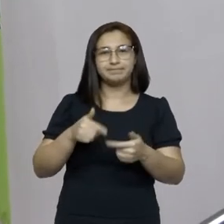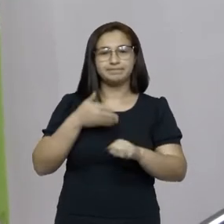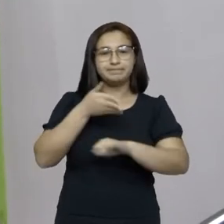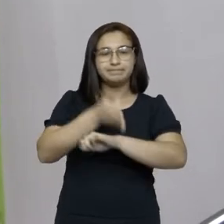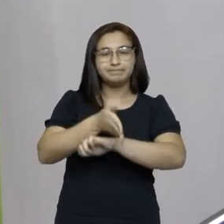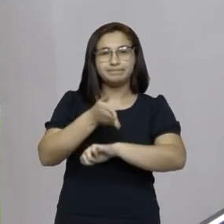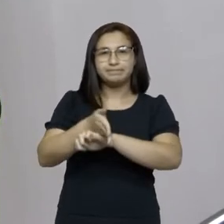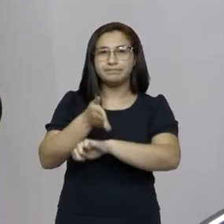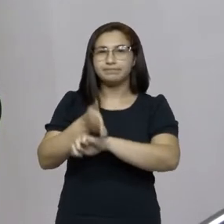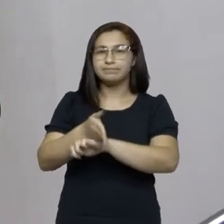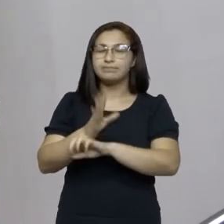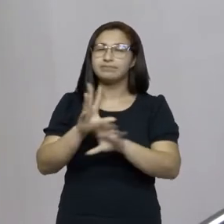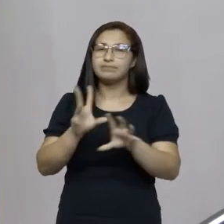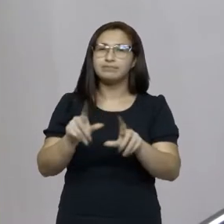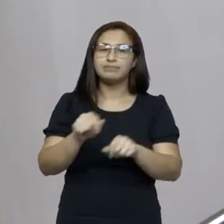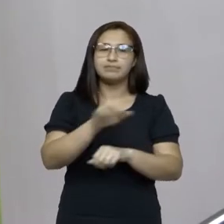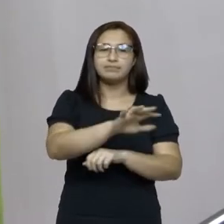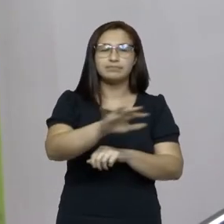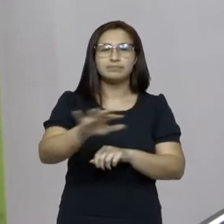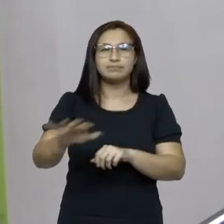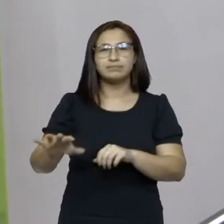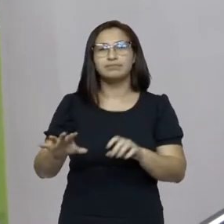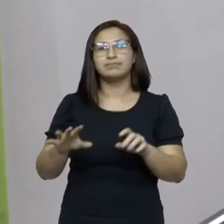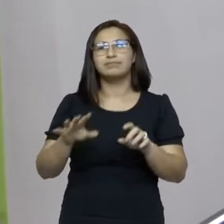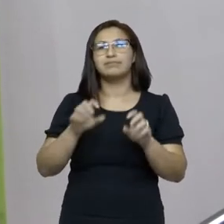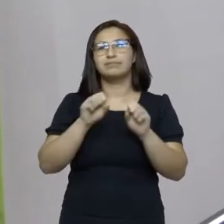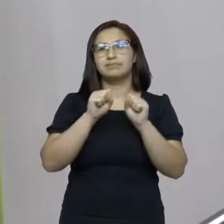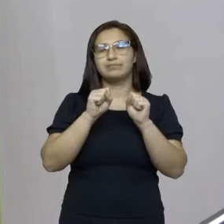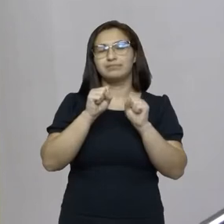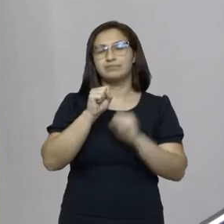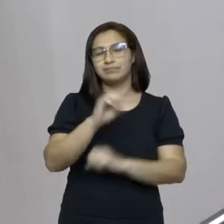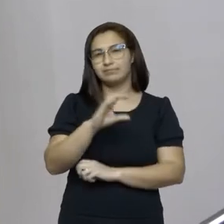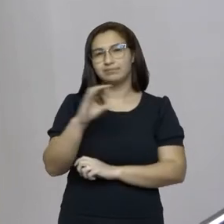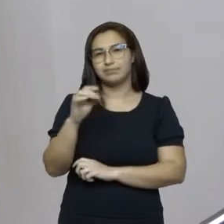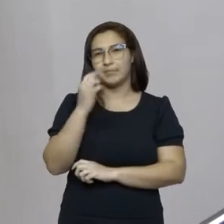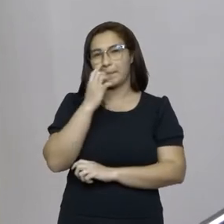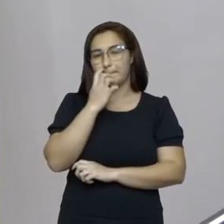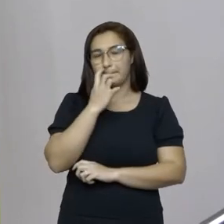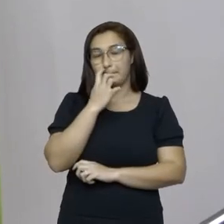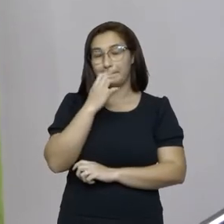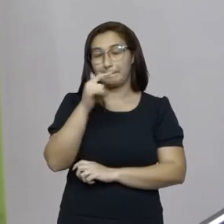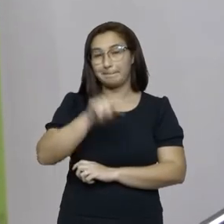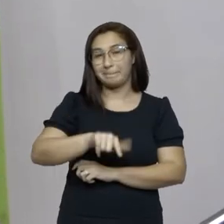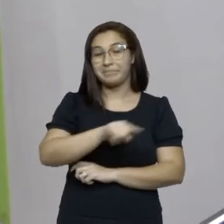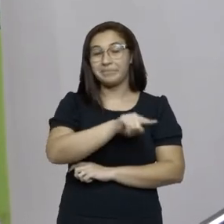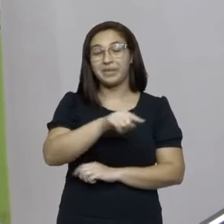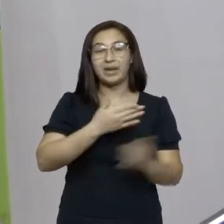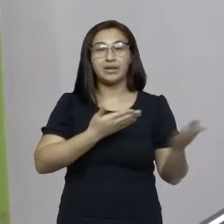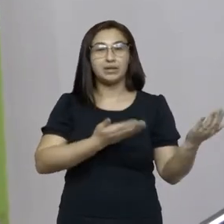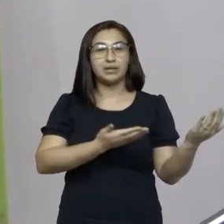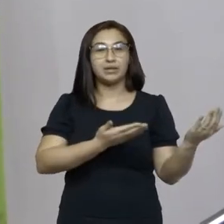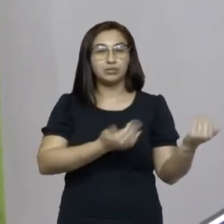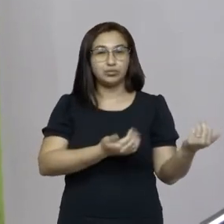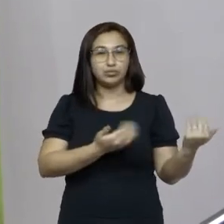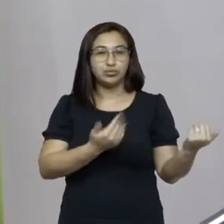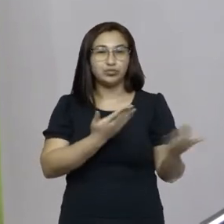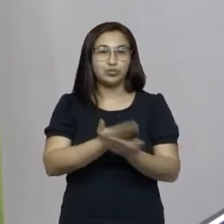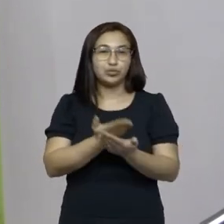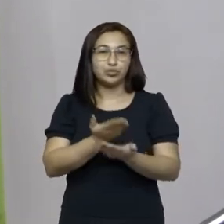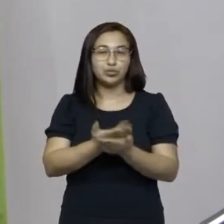em todas as regiões do nosso Estado. Então, além dos estudantes, pesquisadores,